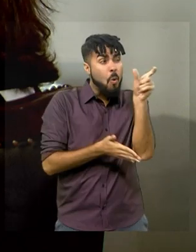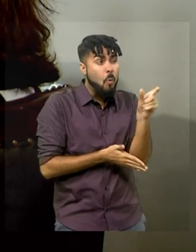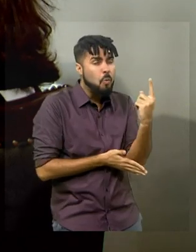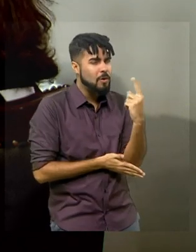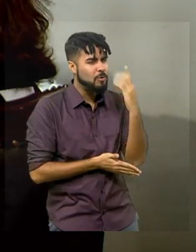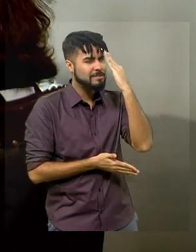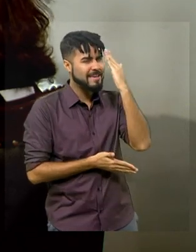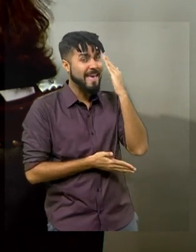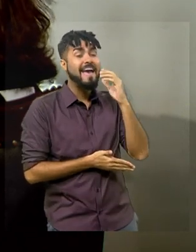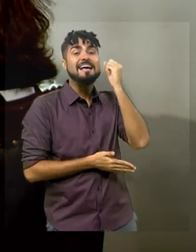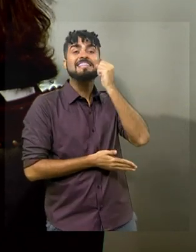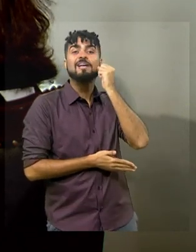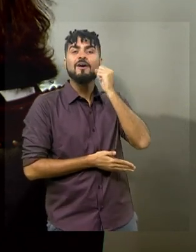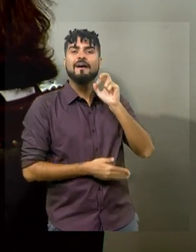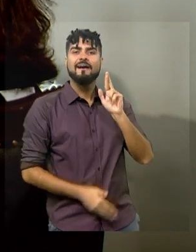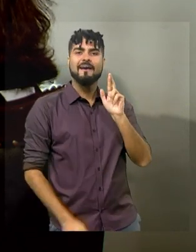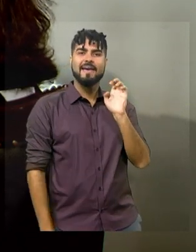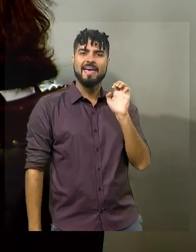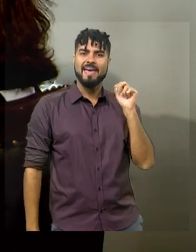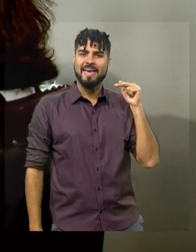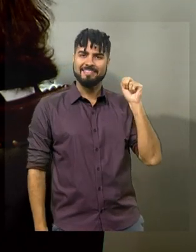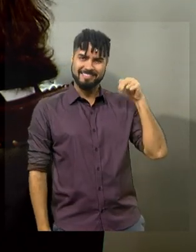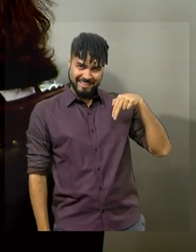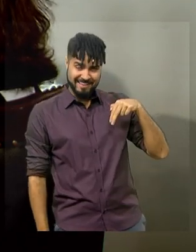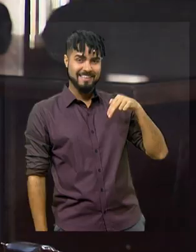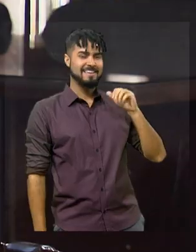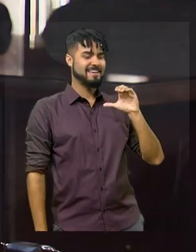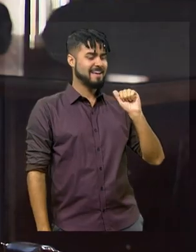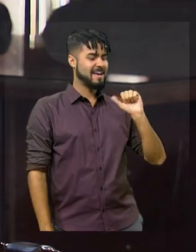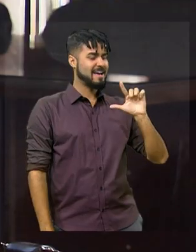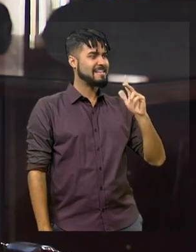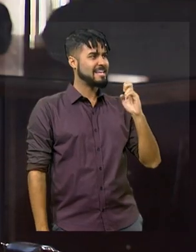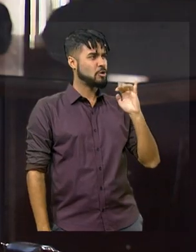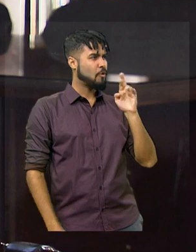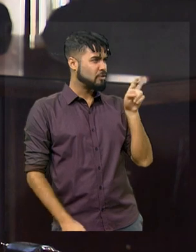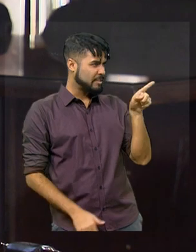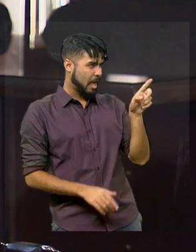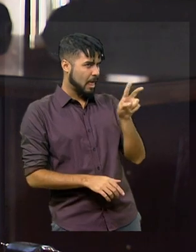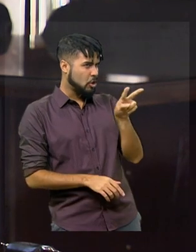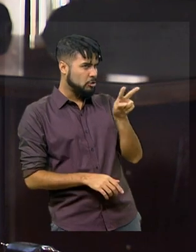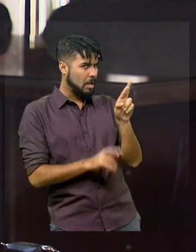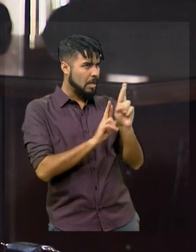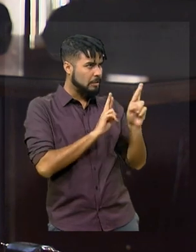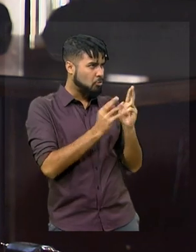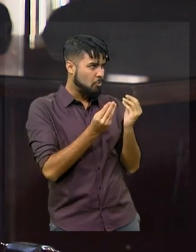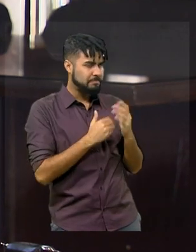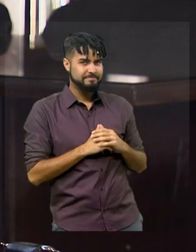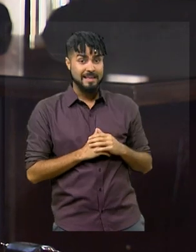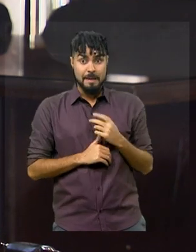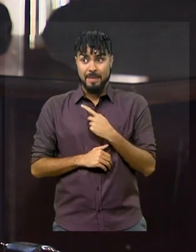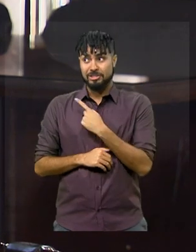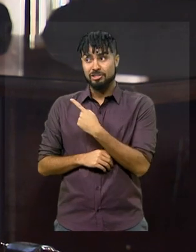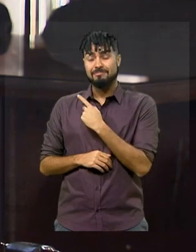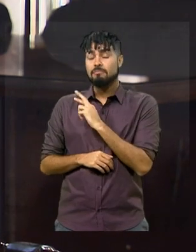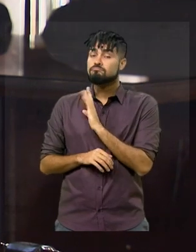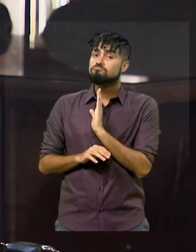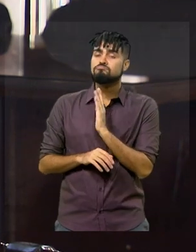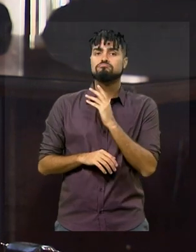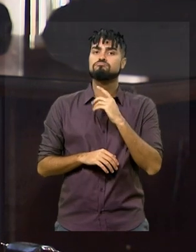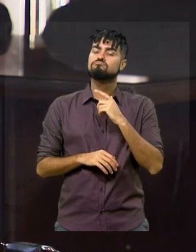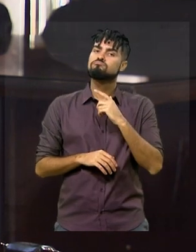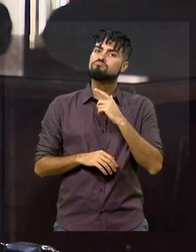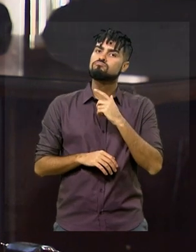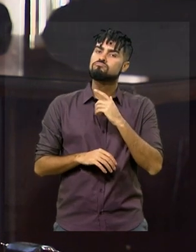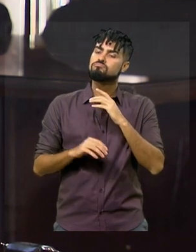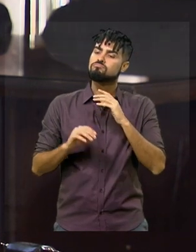certeza que é o senador Renan Calheiros, como é a sua relação com ele hoje? Eu acho que é de relação de colega, né? Eu